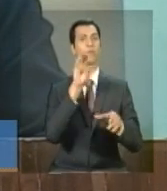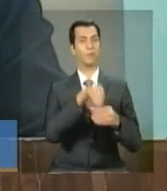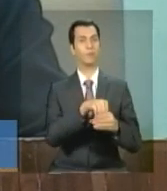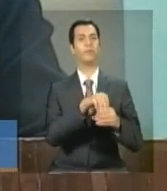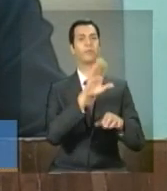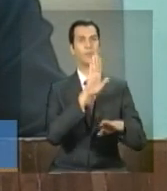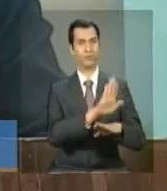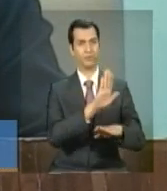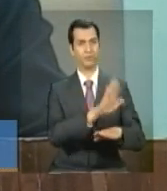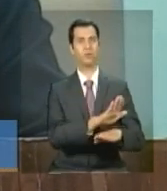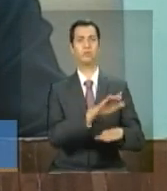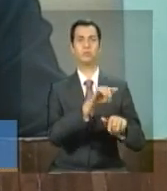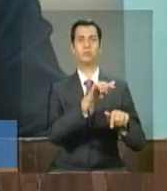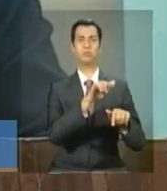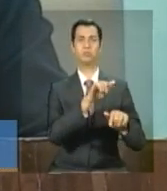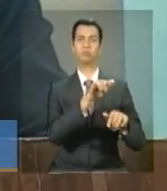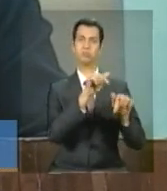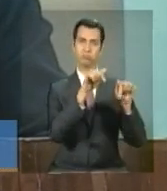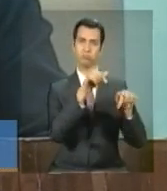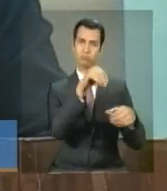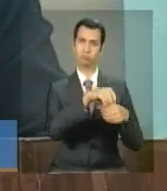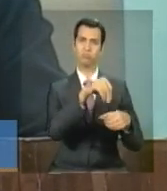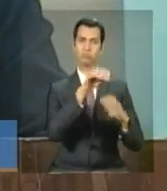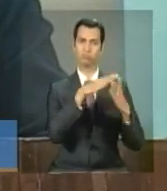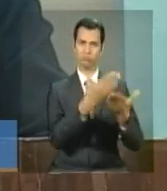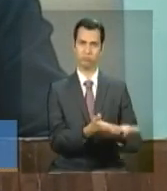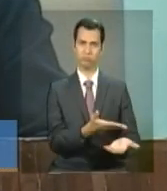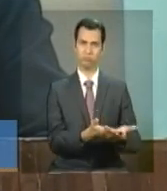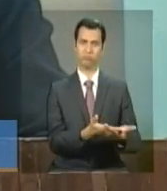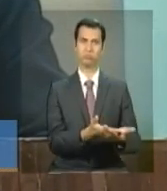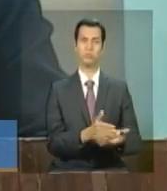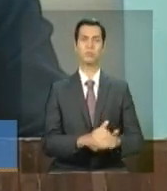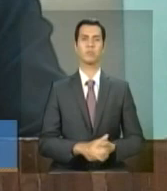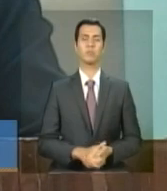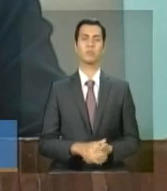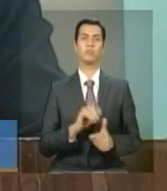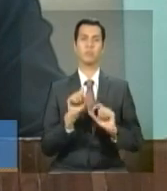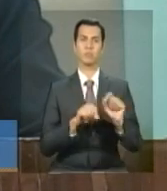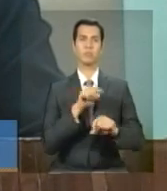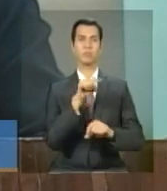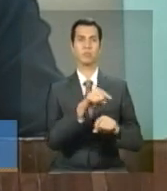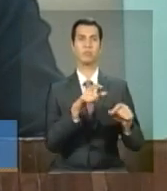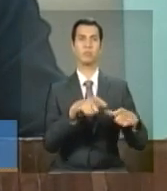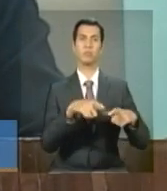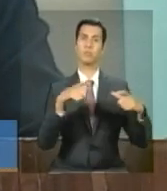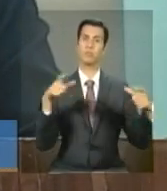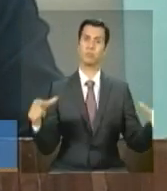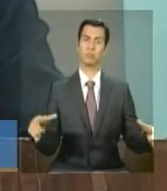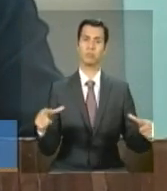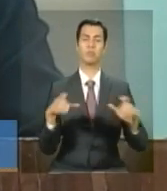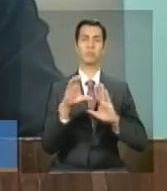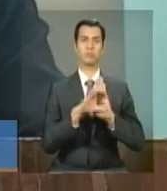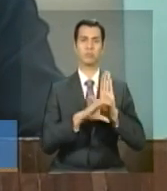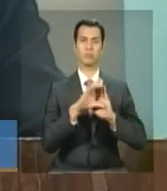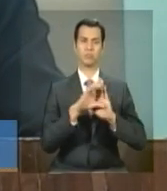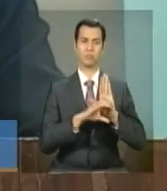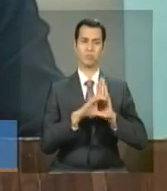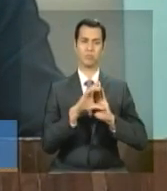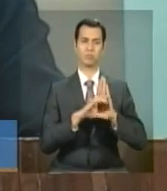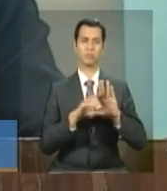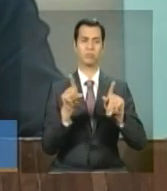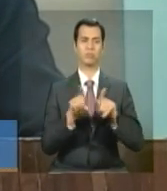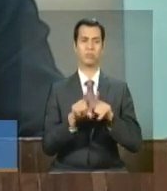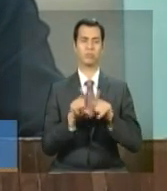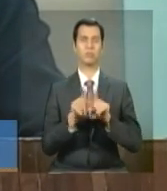crianças, jovens e adolescentes, com a perspectiva da ampliação do currículo e, dessa forma, o